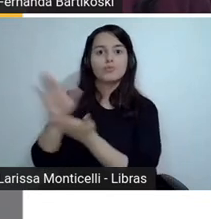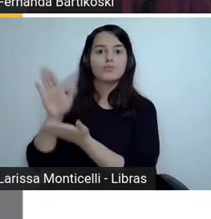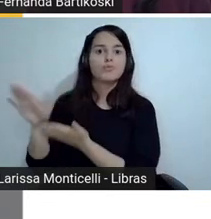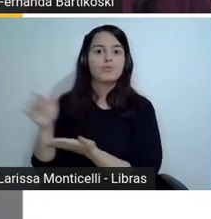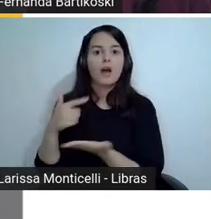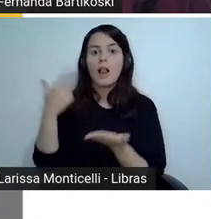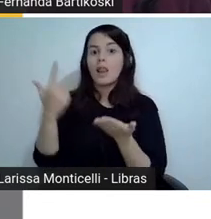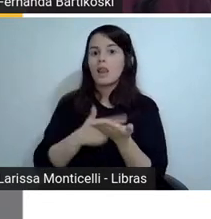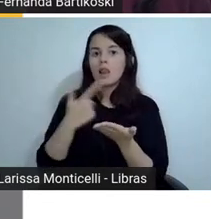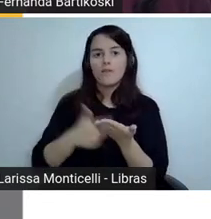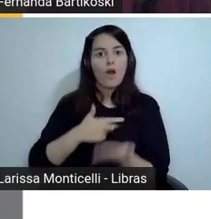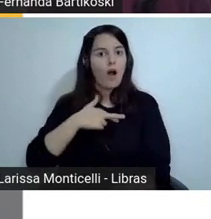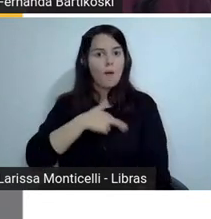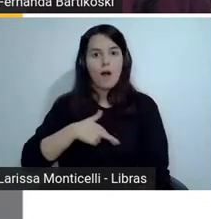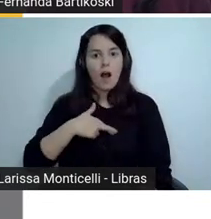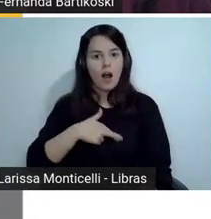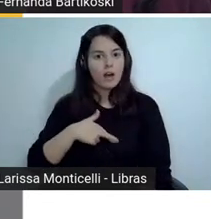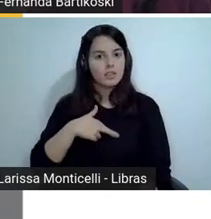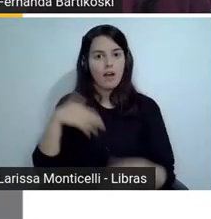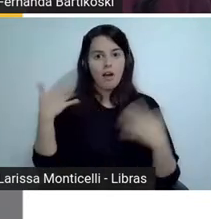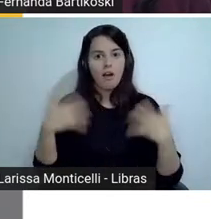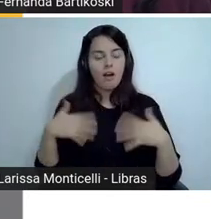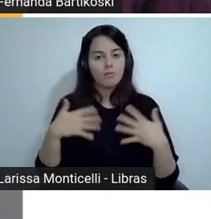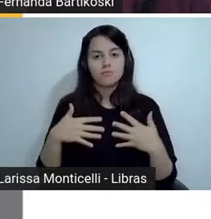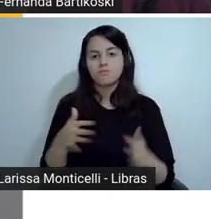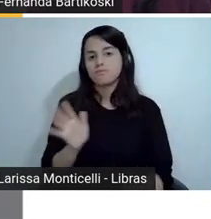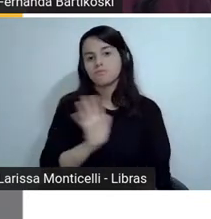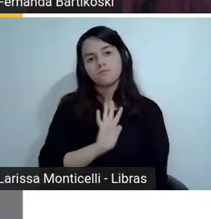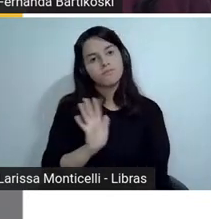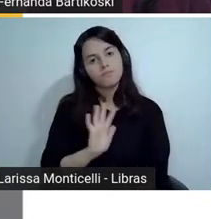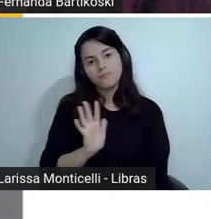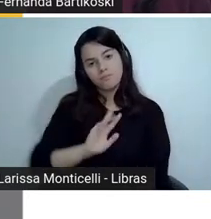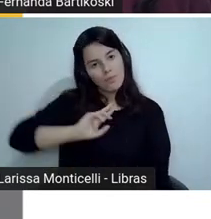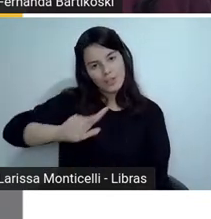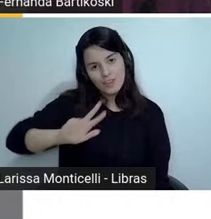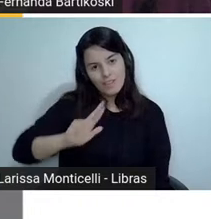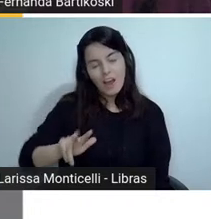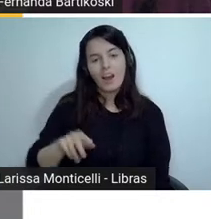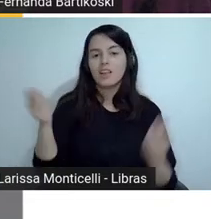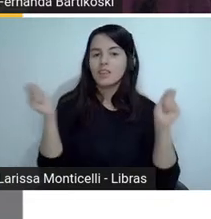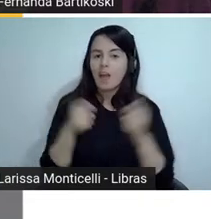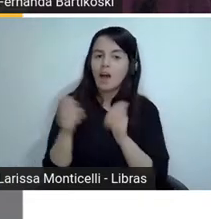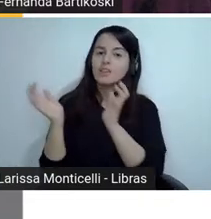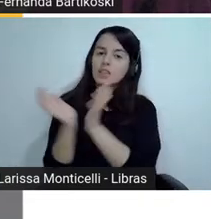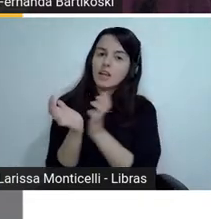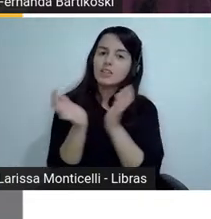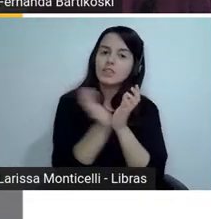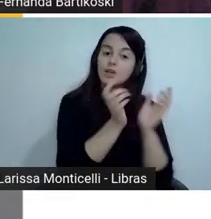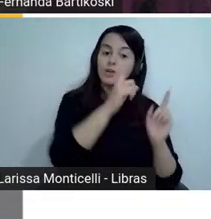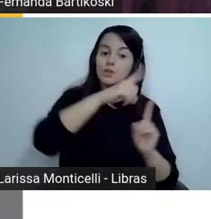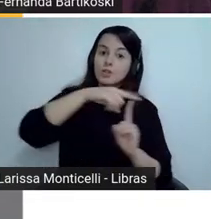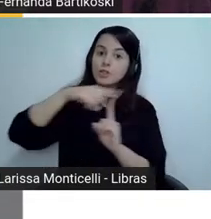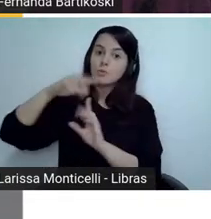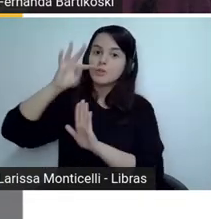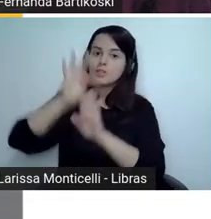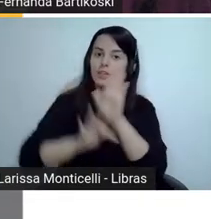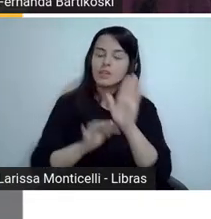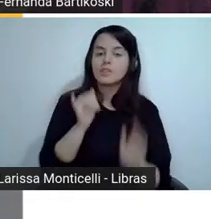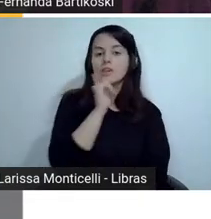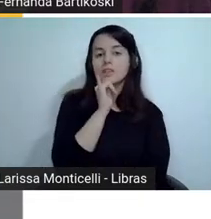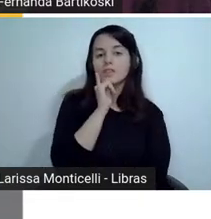mas eventualmente produções de gêneros possíveis nesse campo artístico literário um raicai